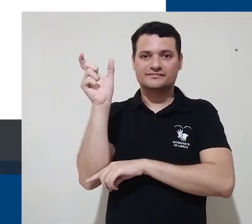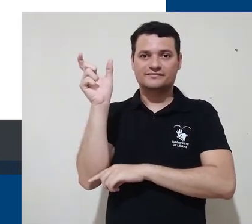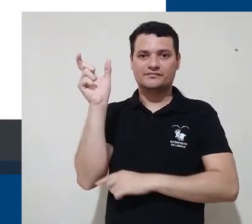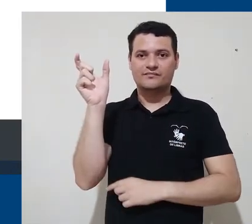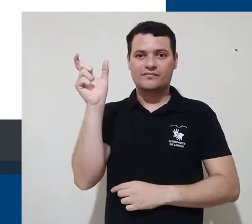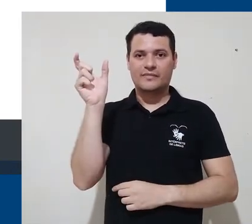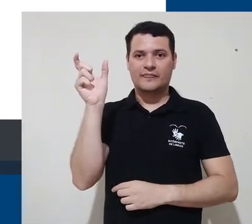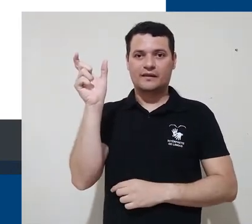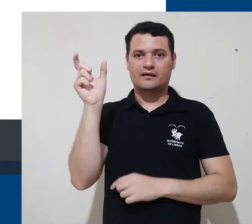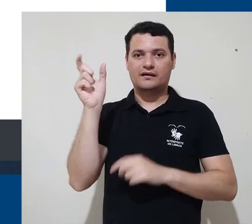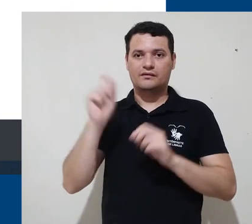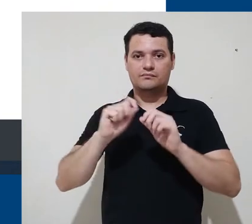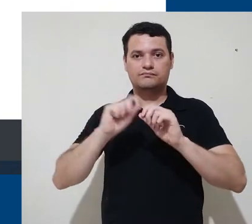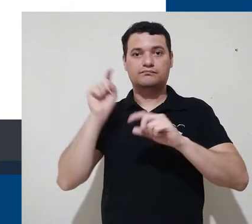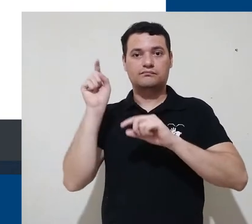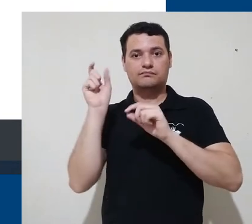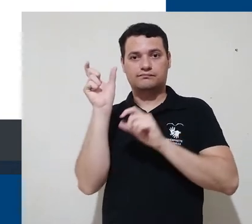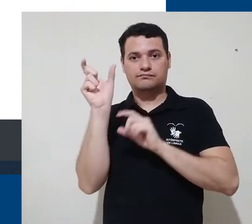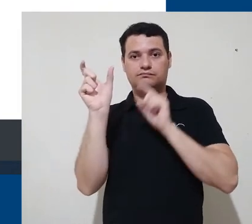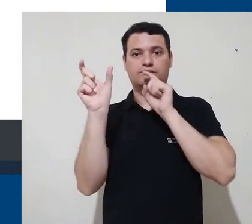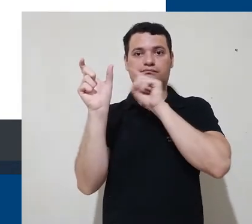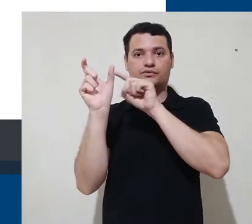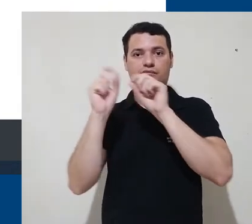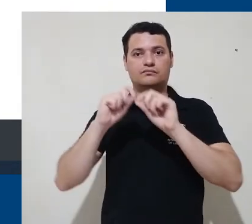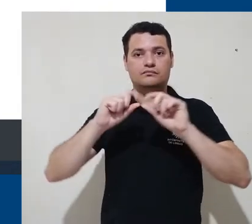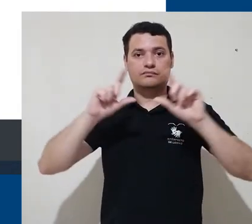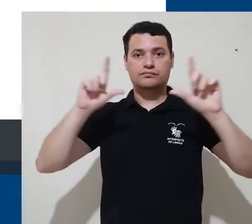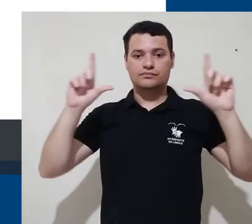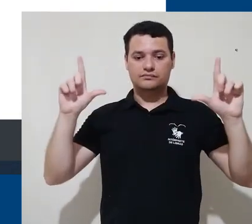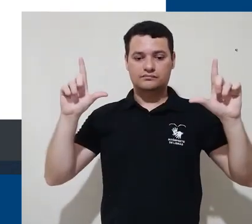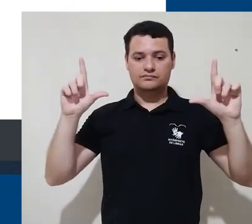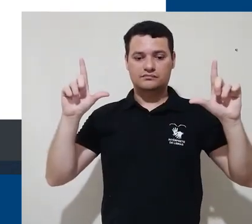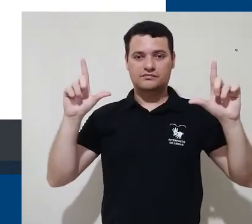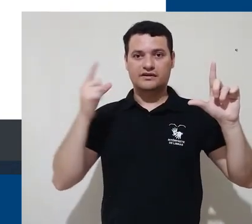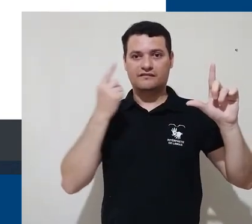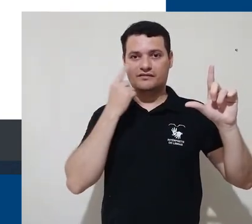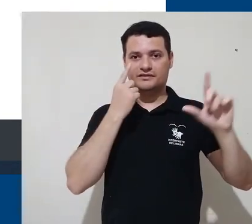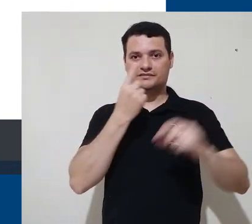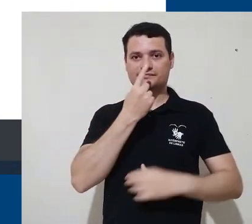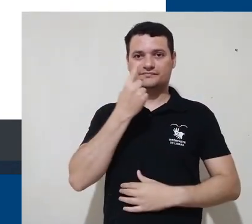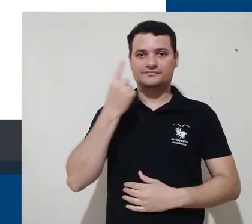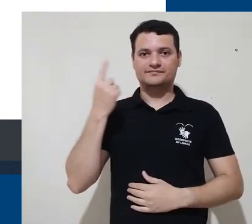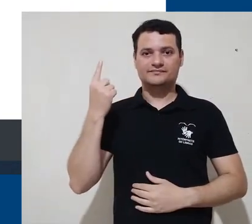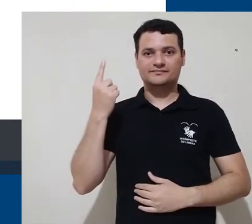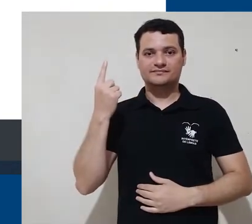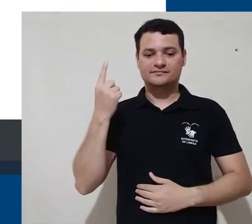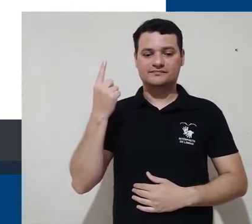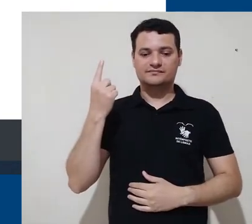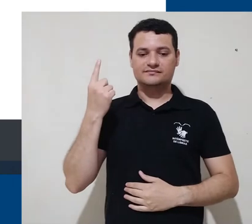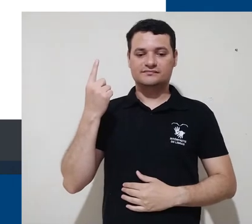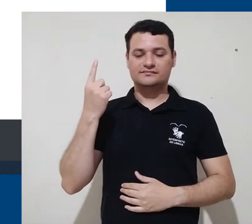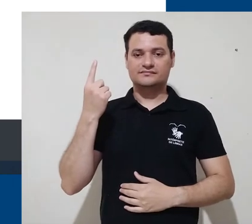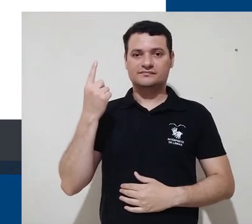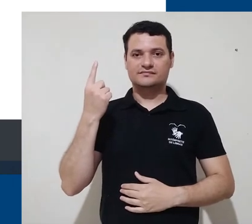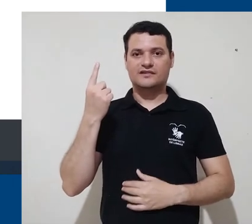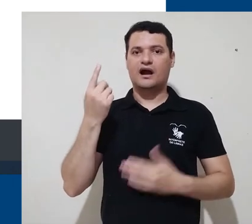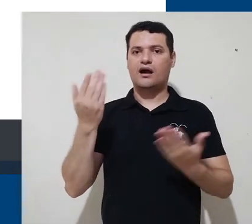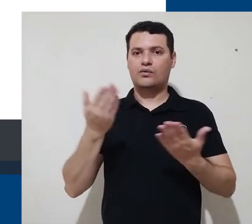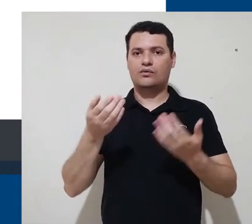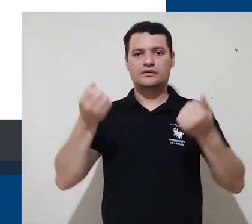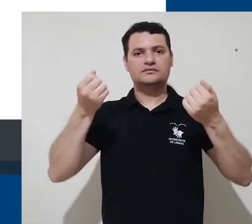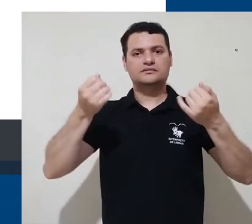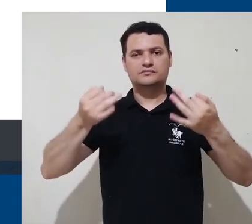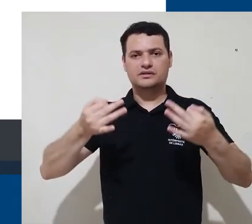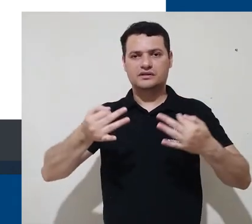Aí nós acessamos a tela de login do curso de especialização, no qual a gente vai